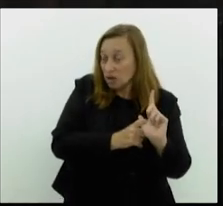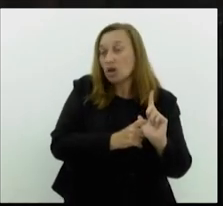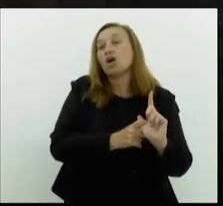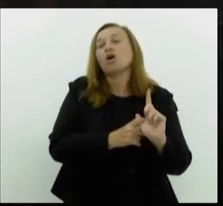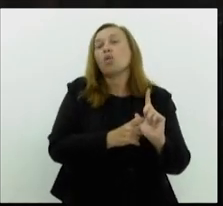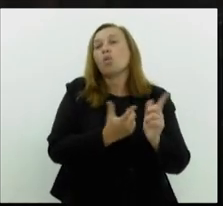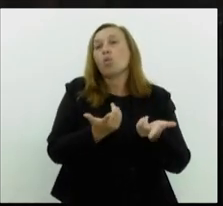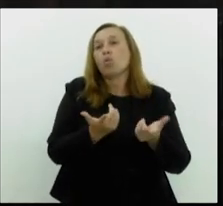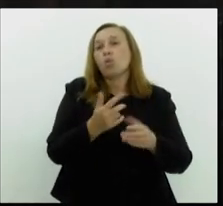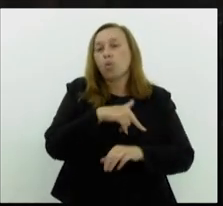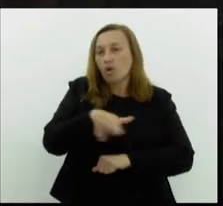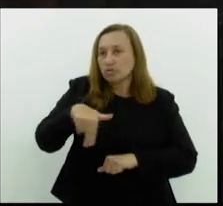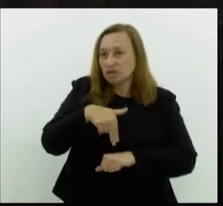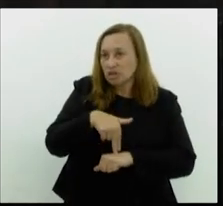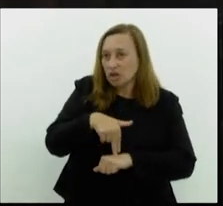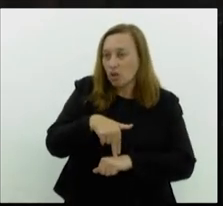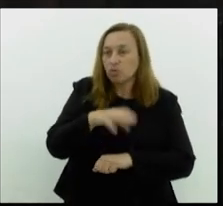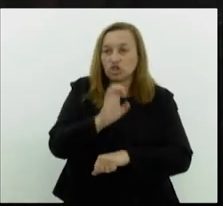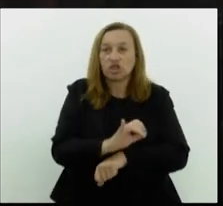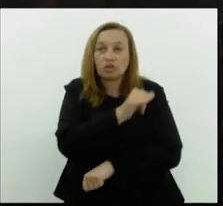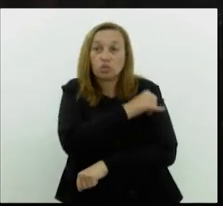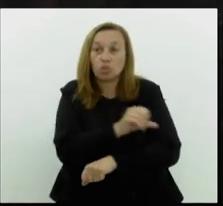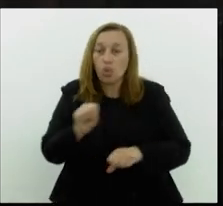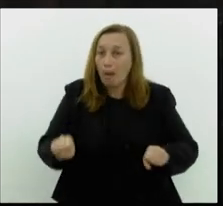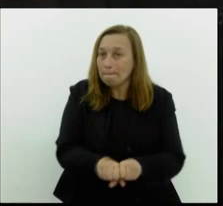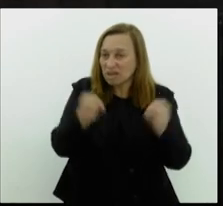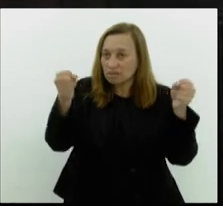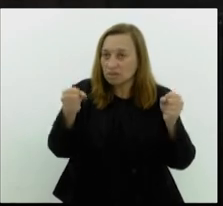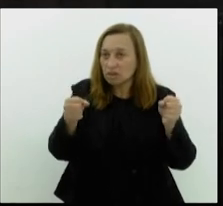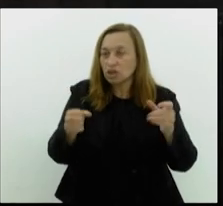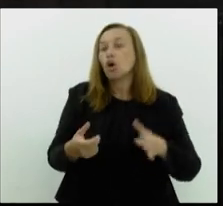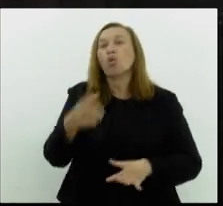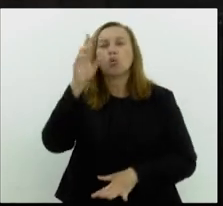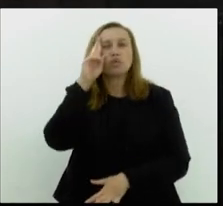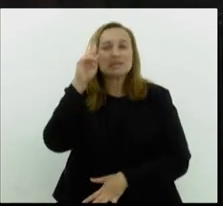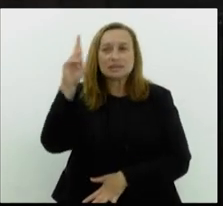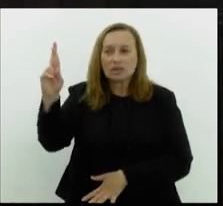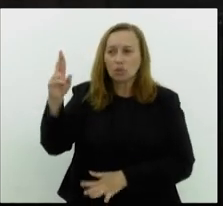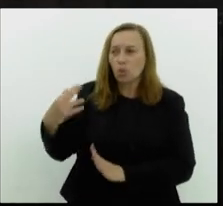Porque, deputado Valda César, o senhor é um financista.